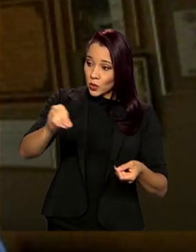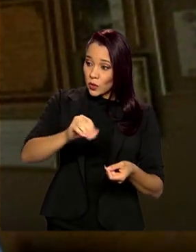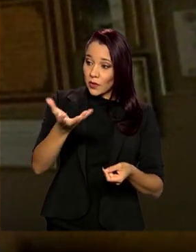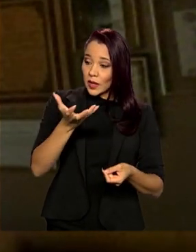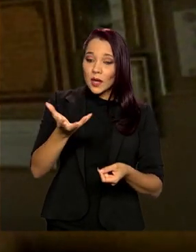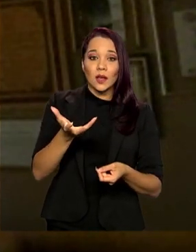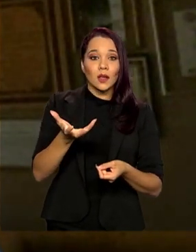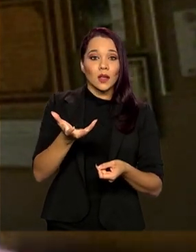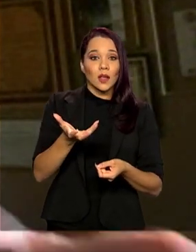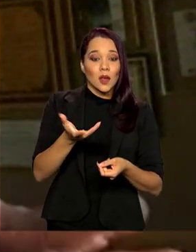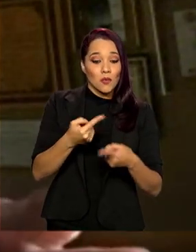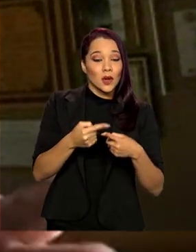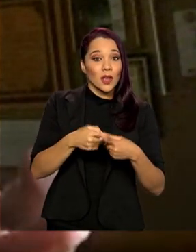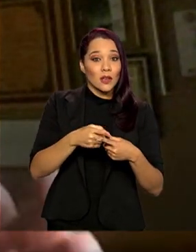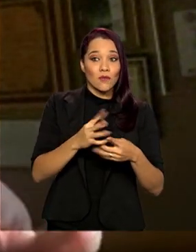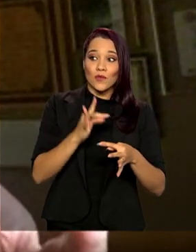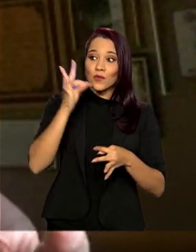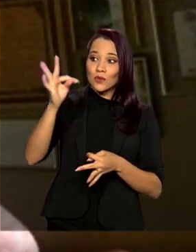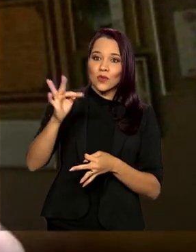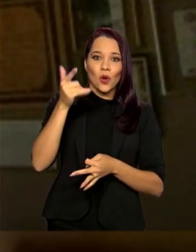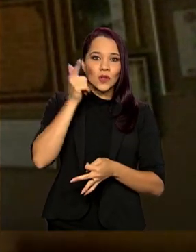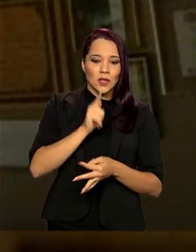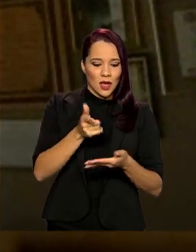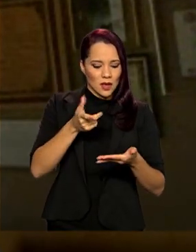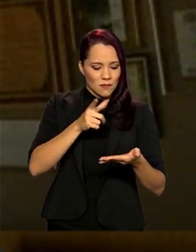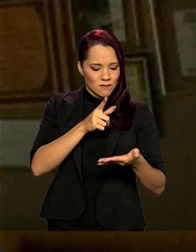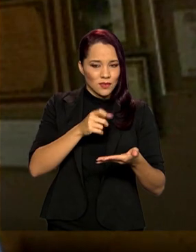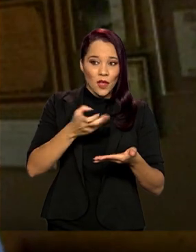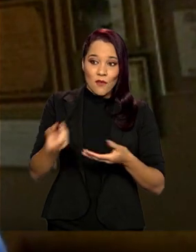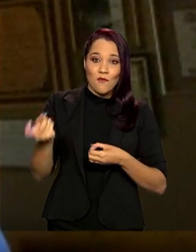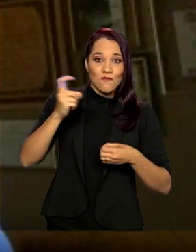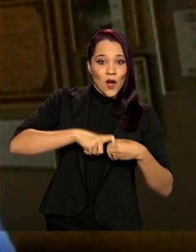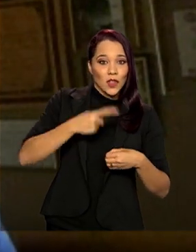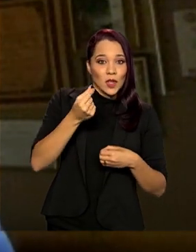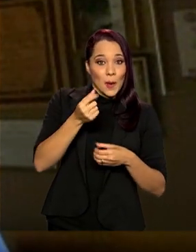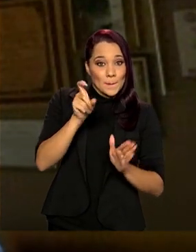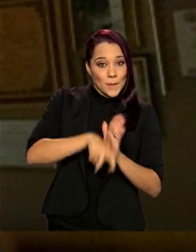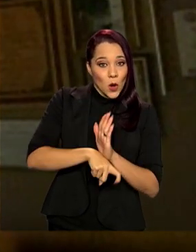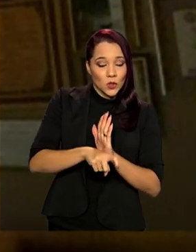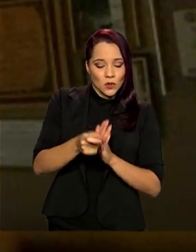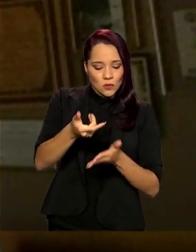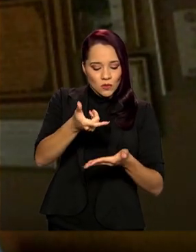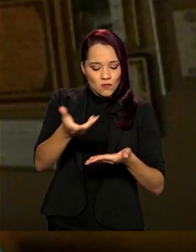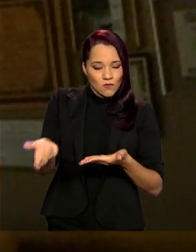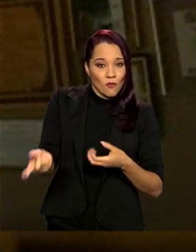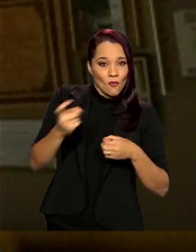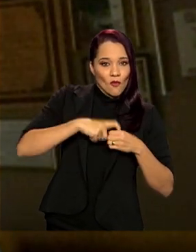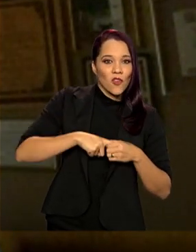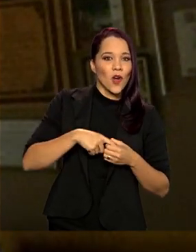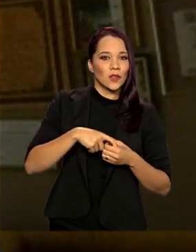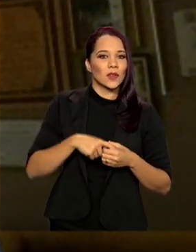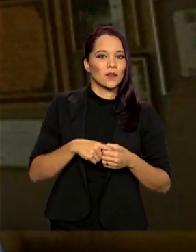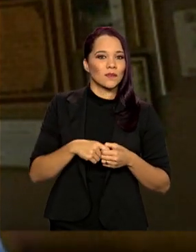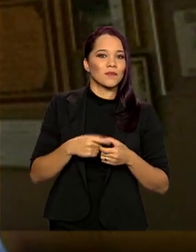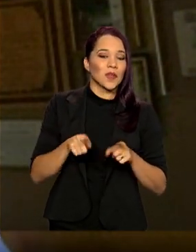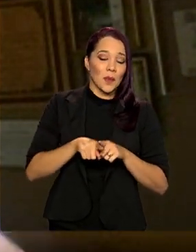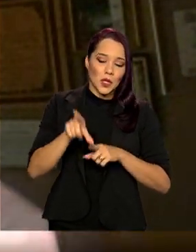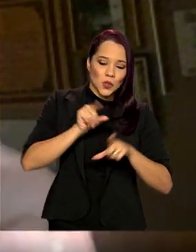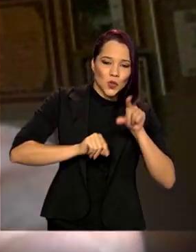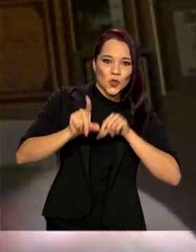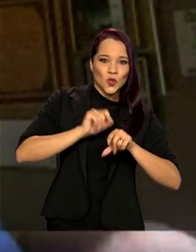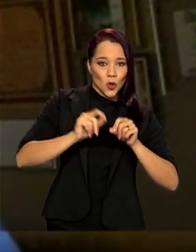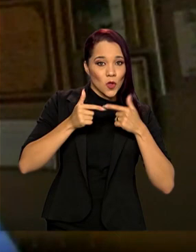a nota, porque ela vai poder devolver o imposto, participar do pagamento dos impostos patrimoniais e sorteios. Então,